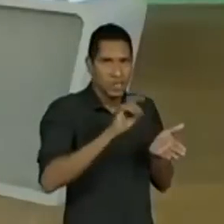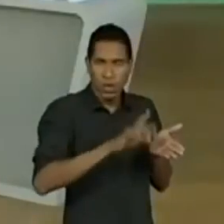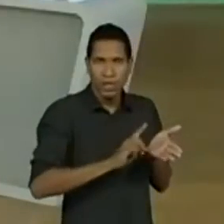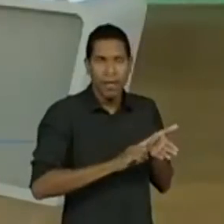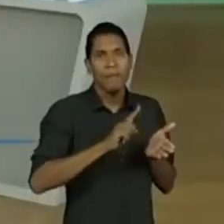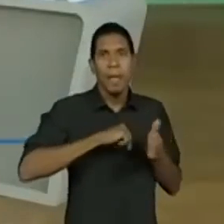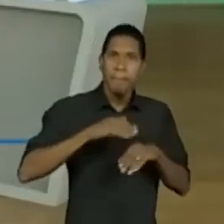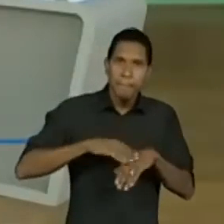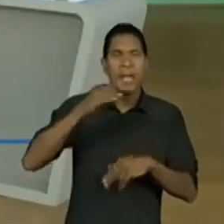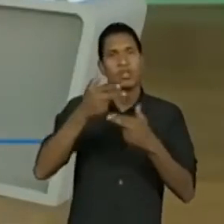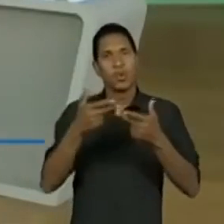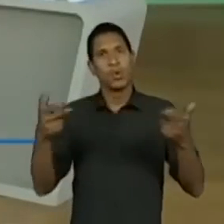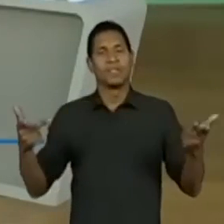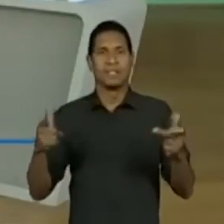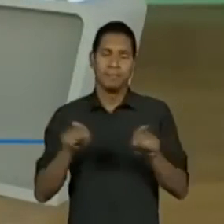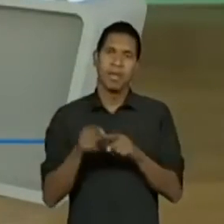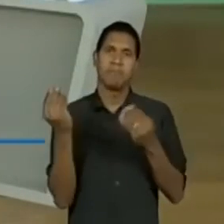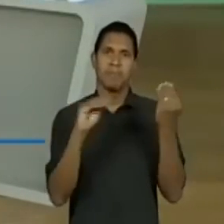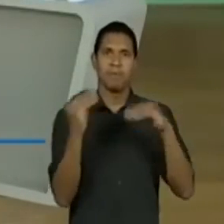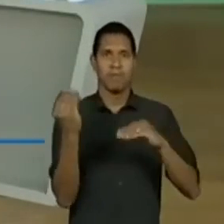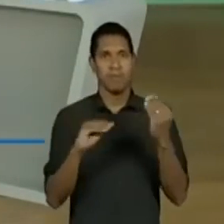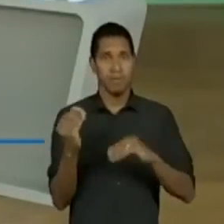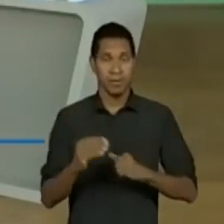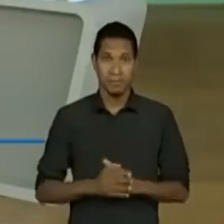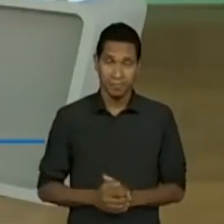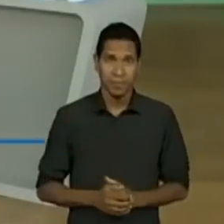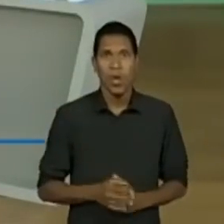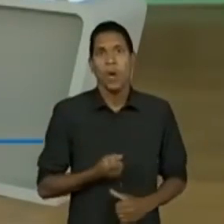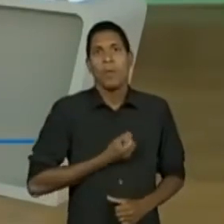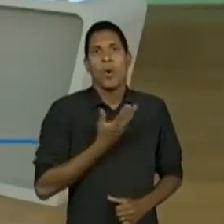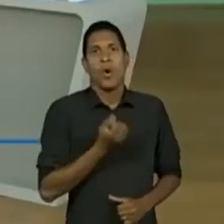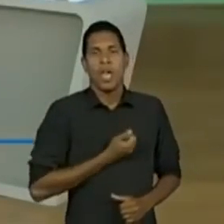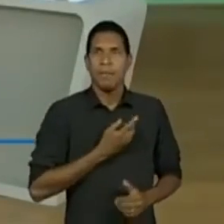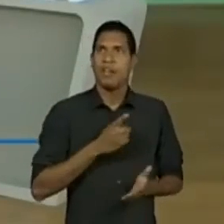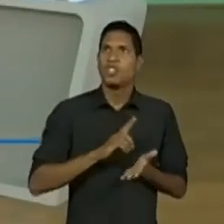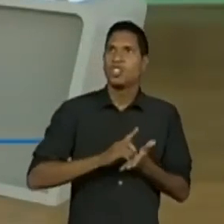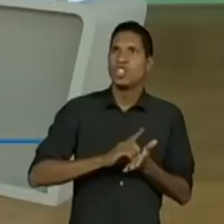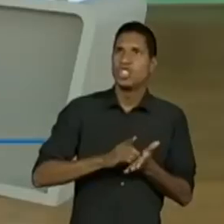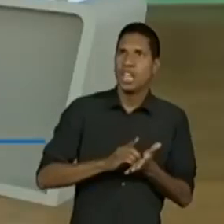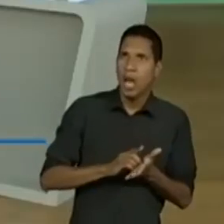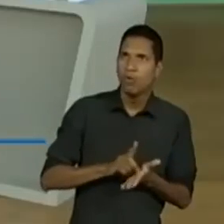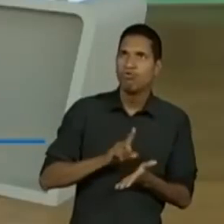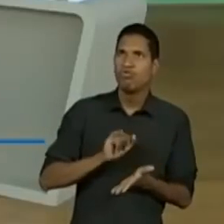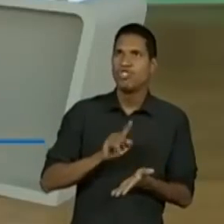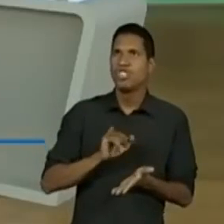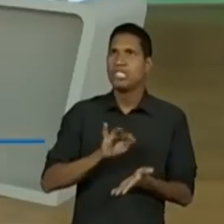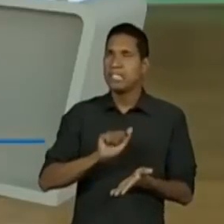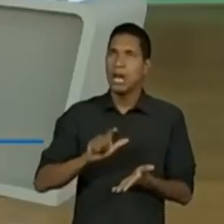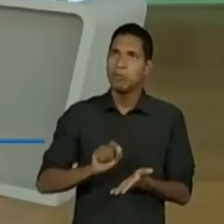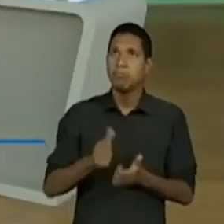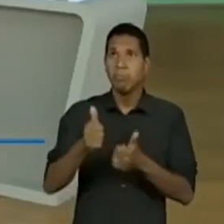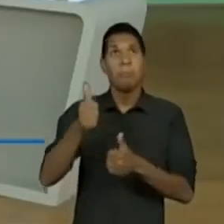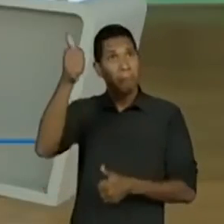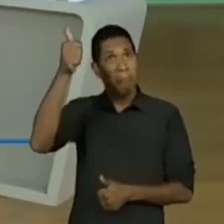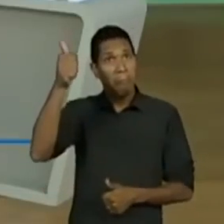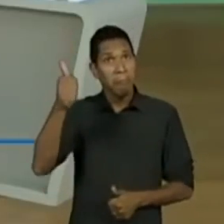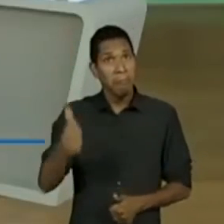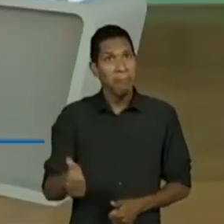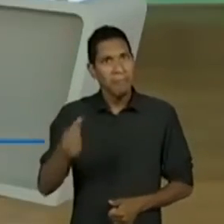da Tito Lívio Ferreira. Poema digital. Recursos digitais. Vocês são ótimos.